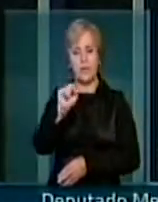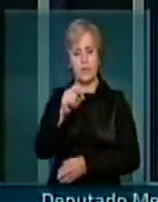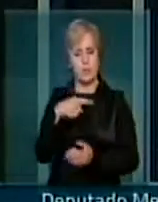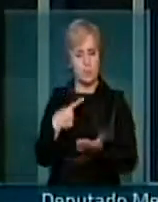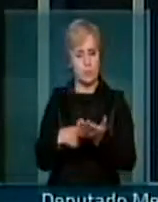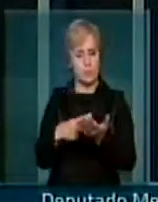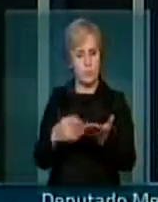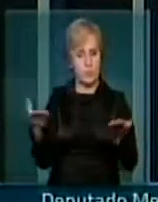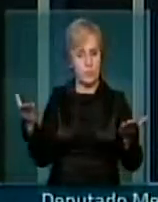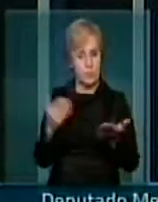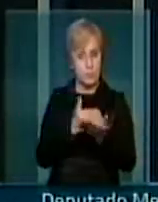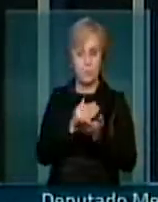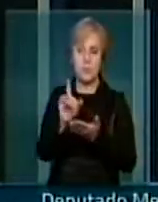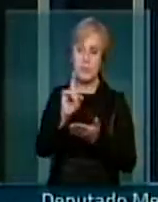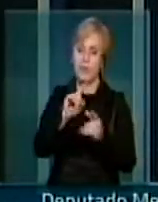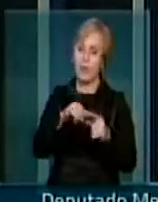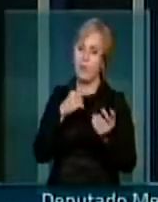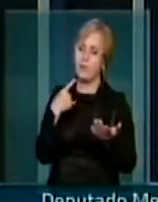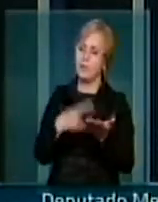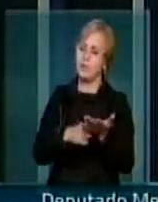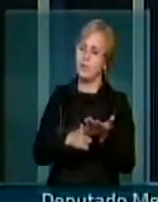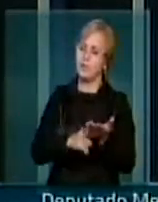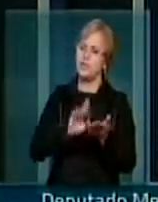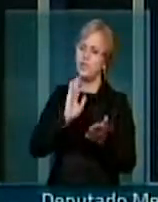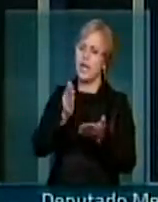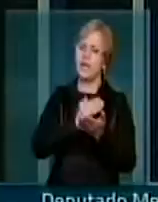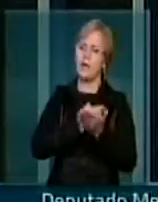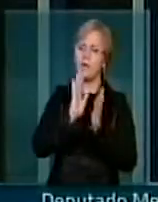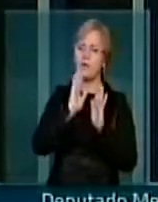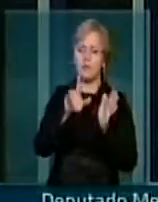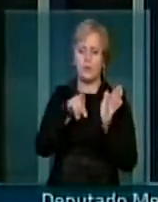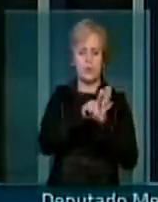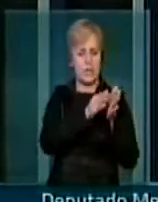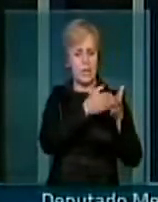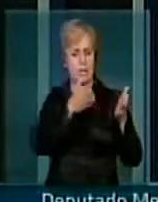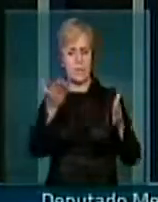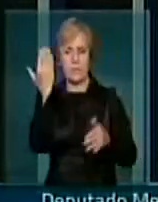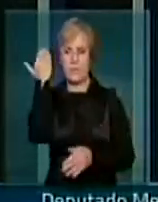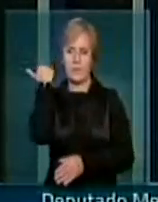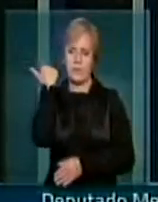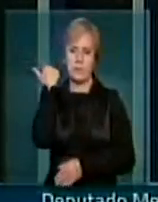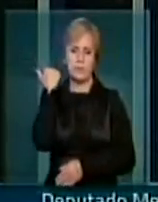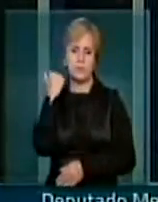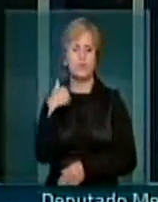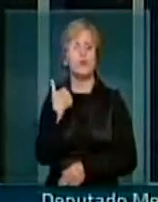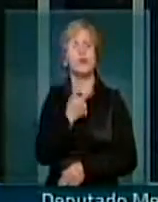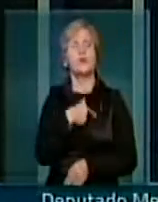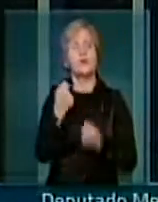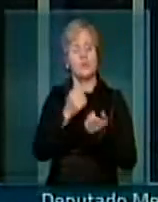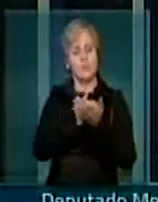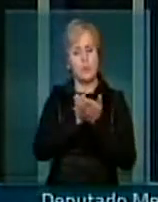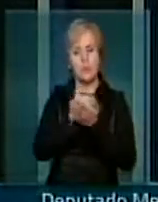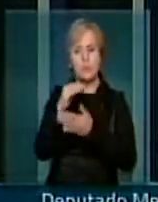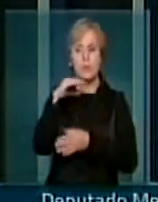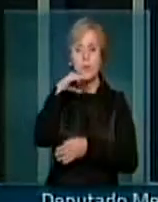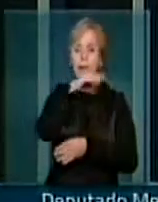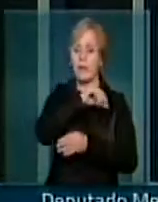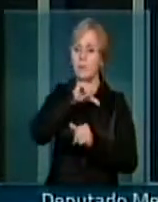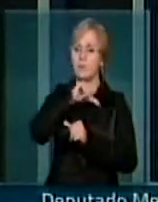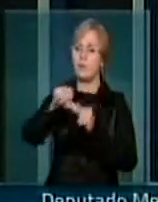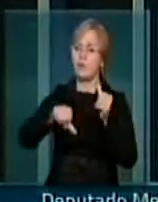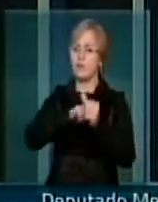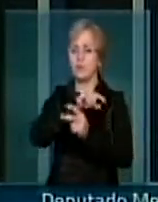mas um compromisso que vem desde a legislatura anterior. Nós precisamos realmente fazer imediatamente essas